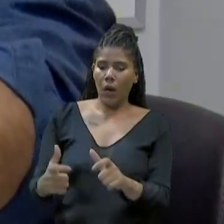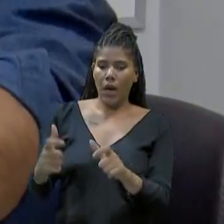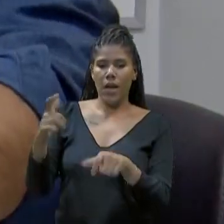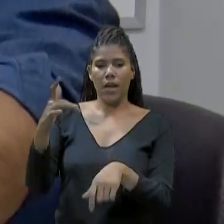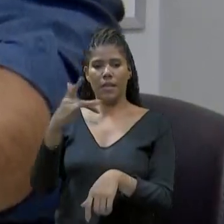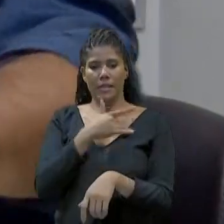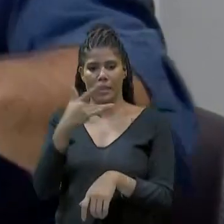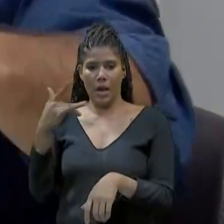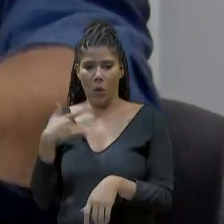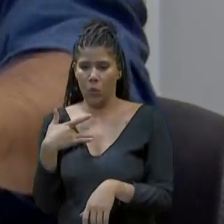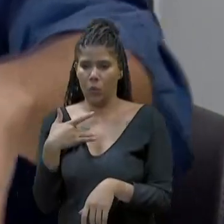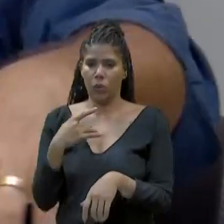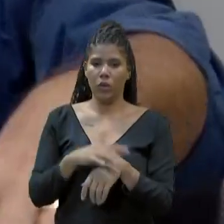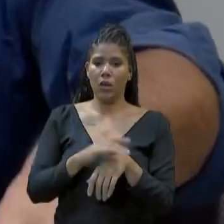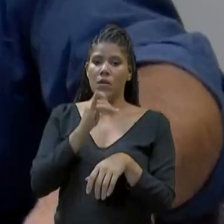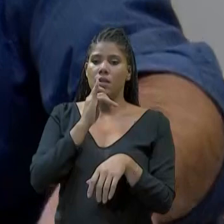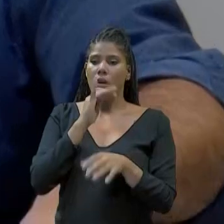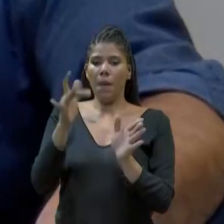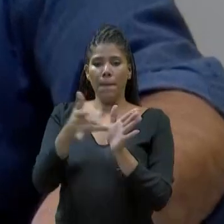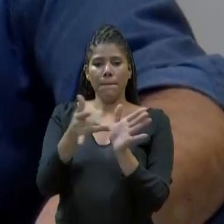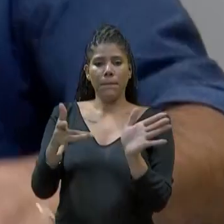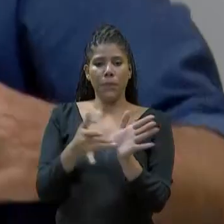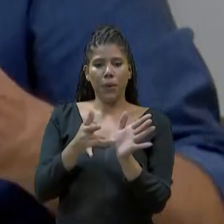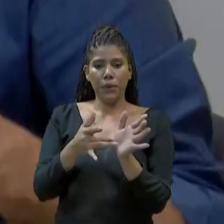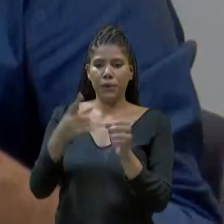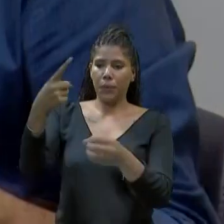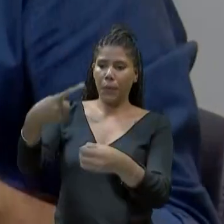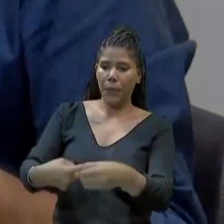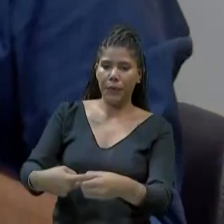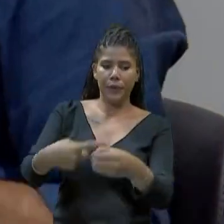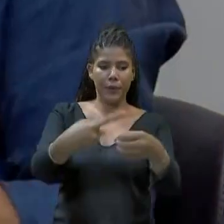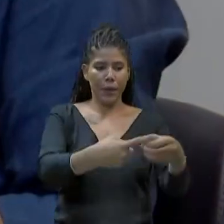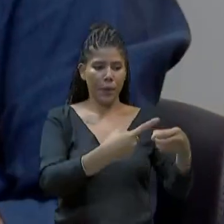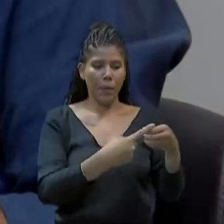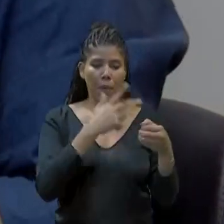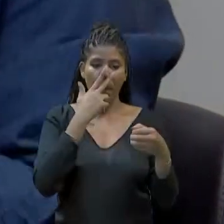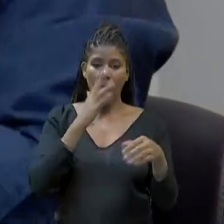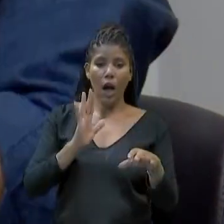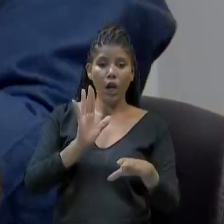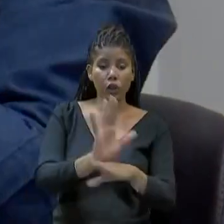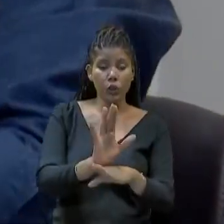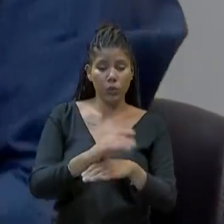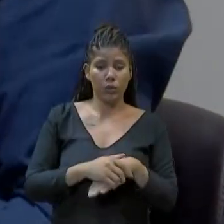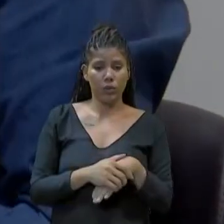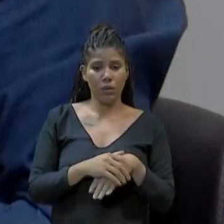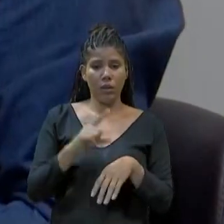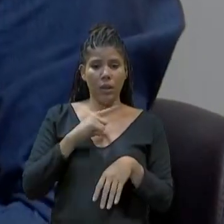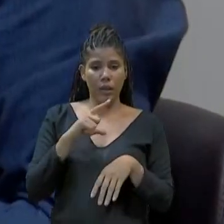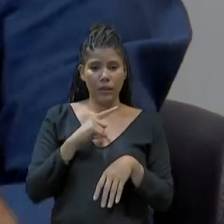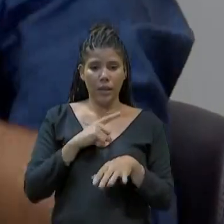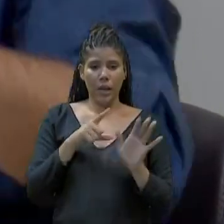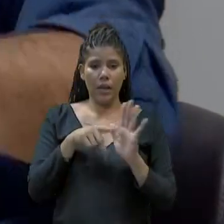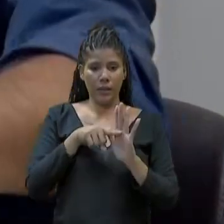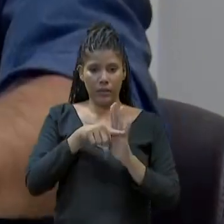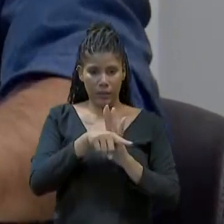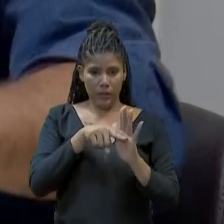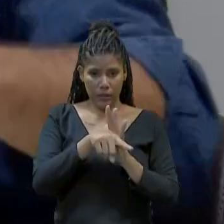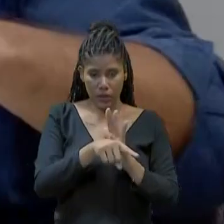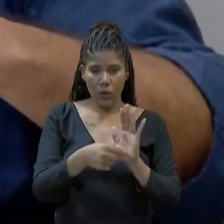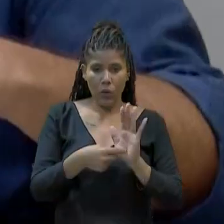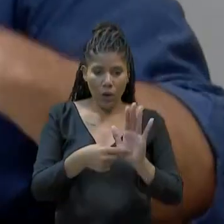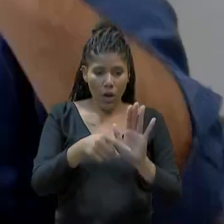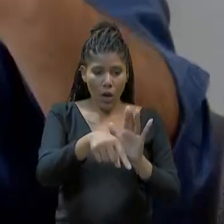inaugura um posto, por exemplo, uma unidade de saúde em determinados locais, é porque existem evidências dos dados do sistema de formação de que aquela